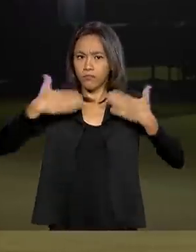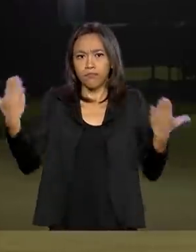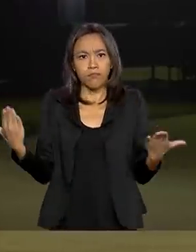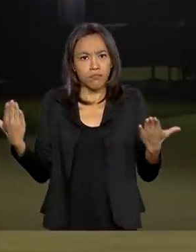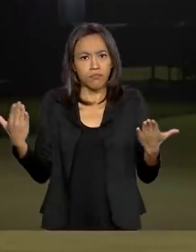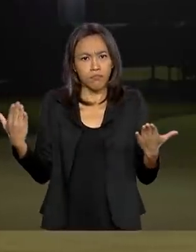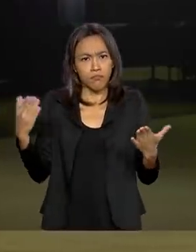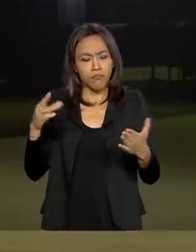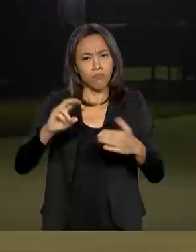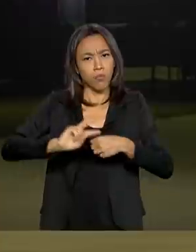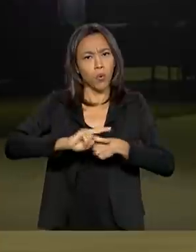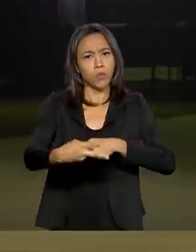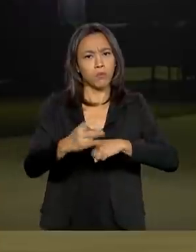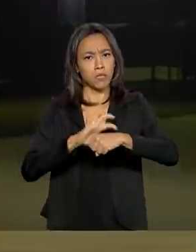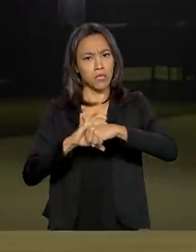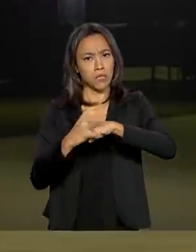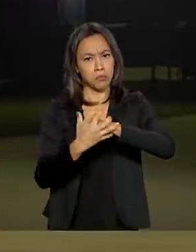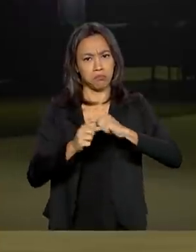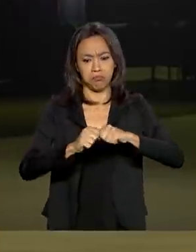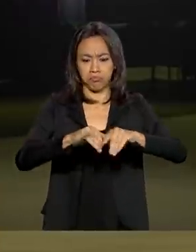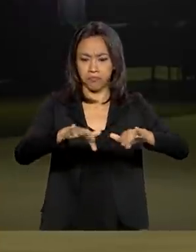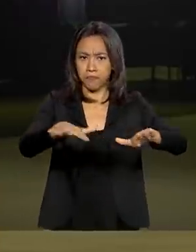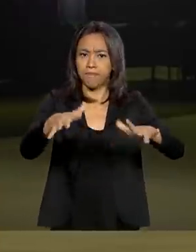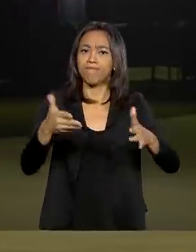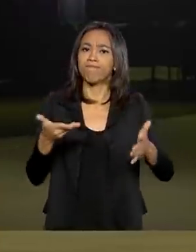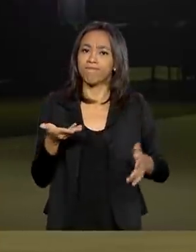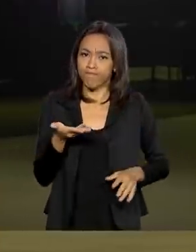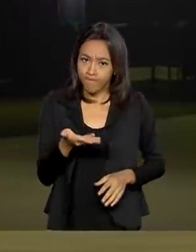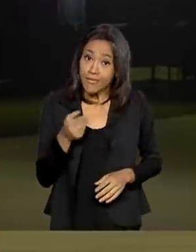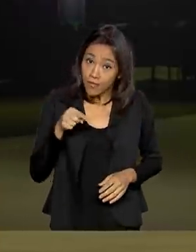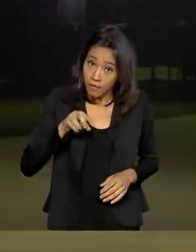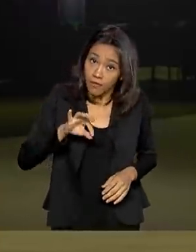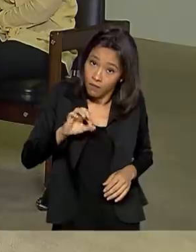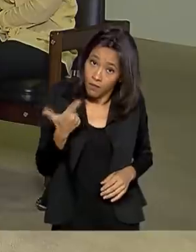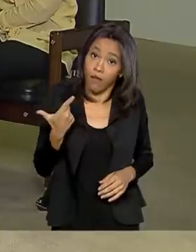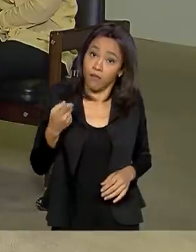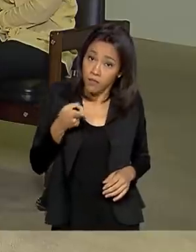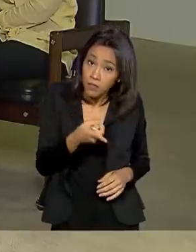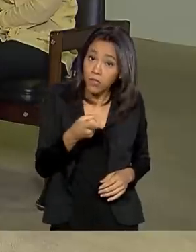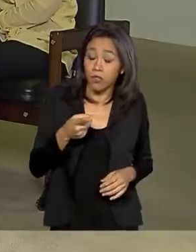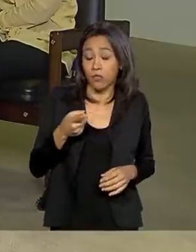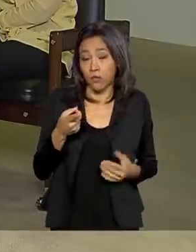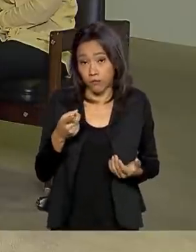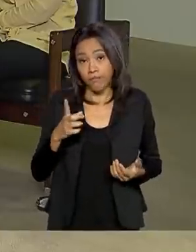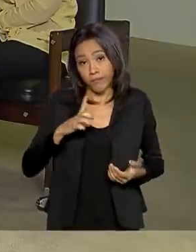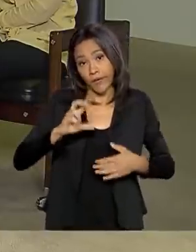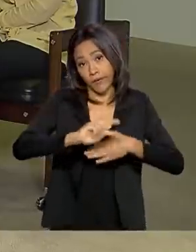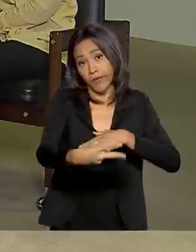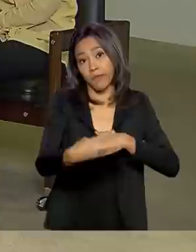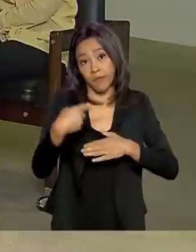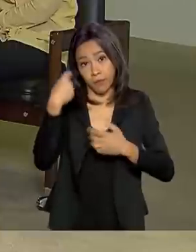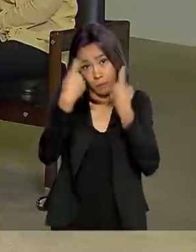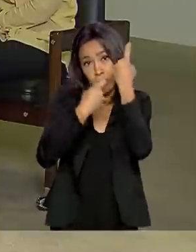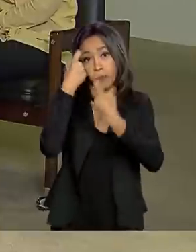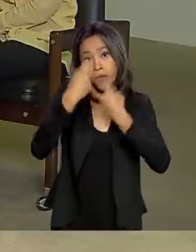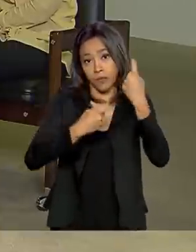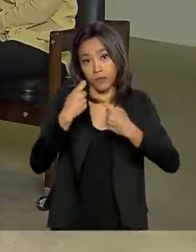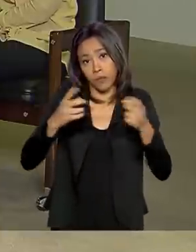pandemia e, obviamente, que isso causa uma preocupação muito grande no médio e longo prazo.